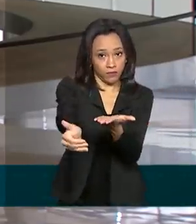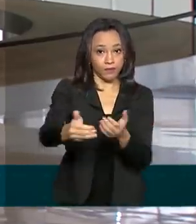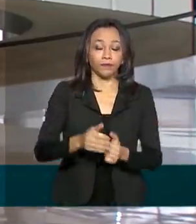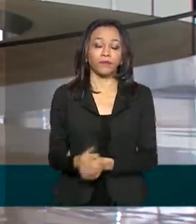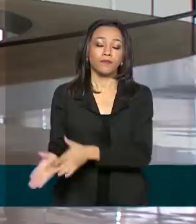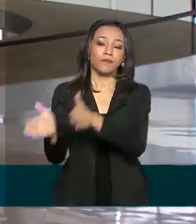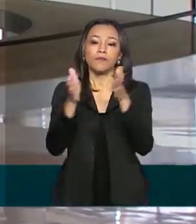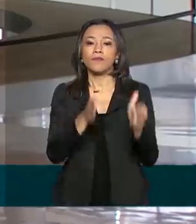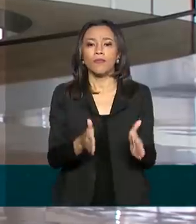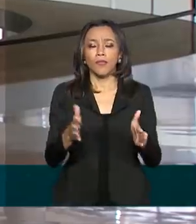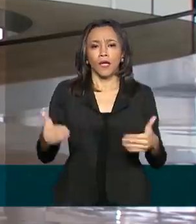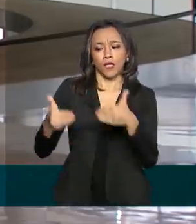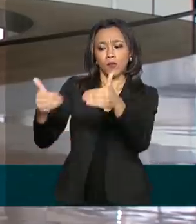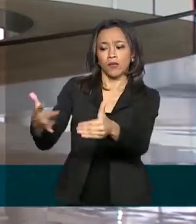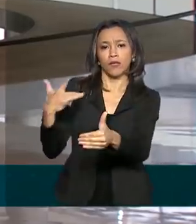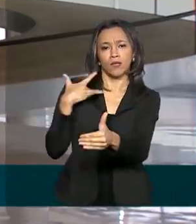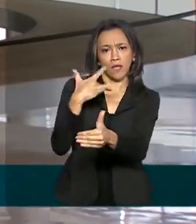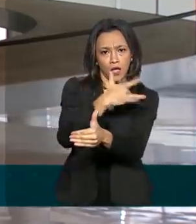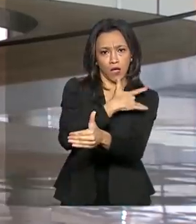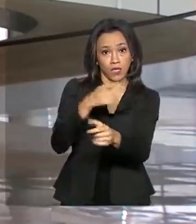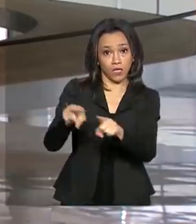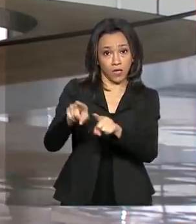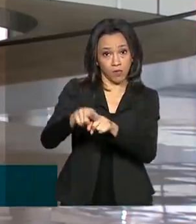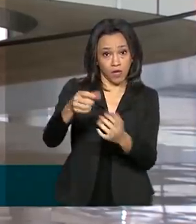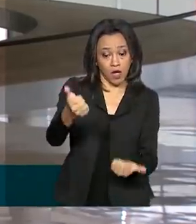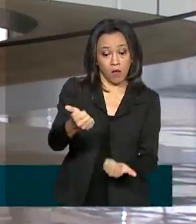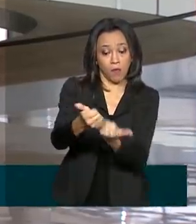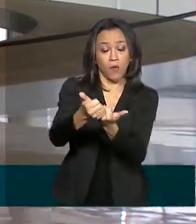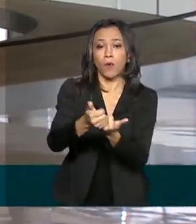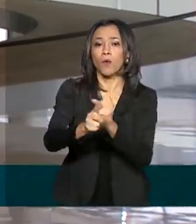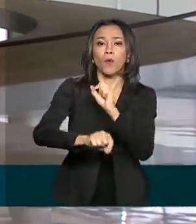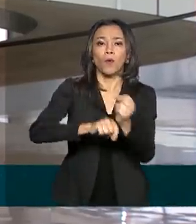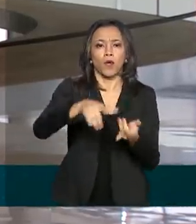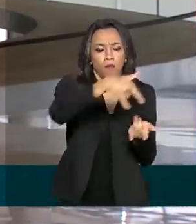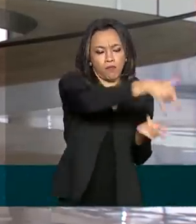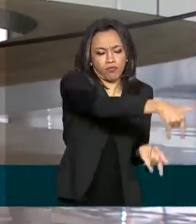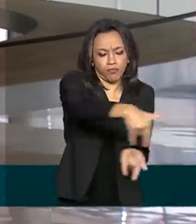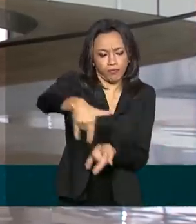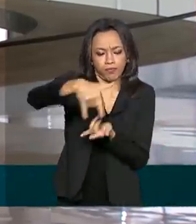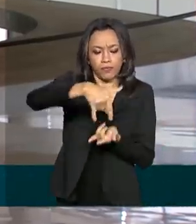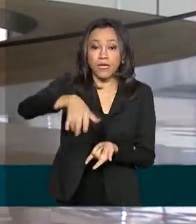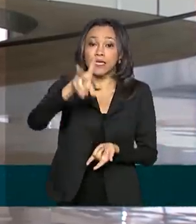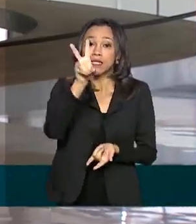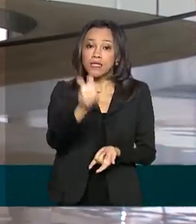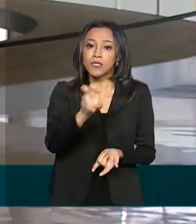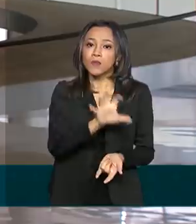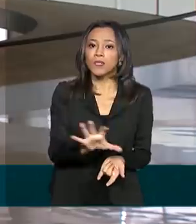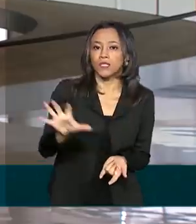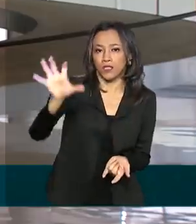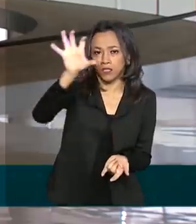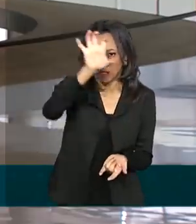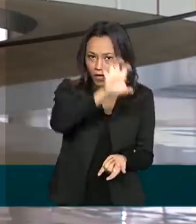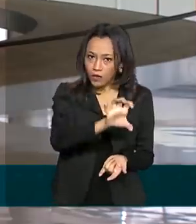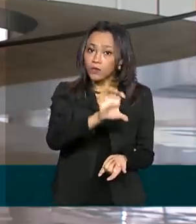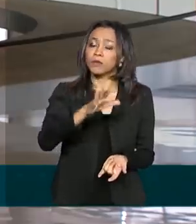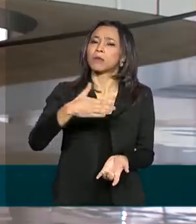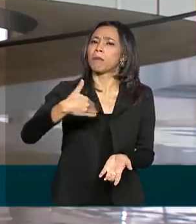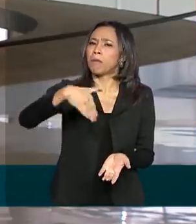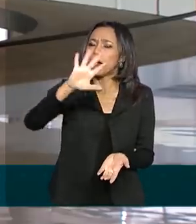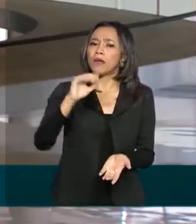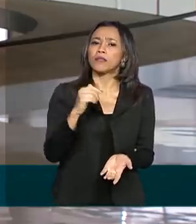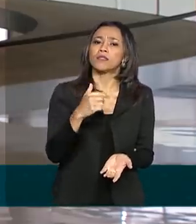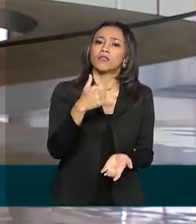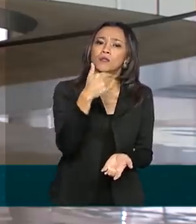E o Ministério da Saúde reforçou também o número de leitos de UTI em cinco estados. Foram habilitados mais